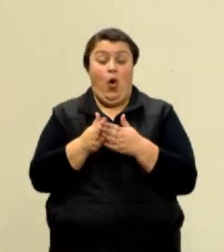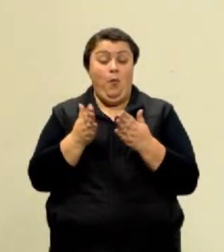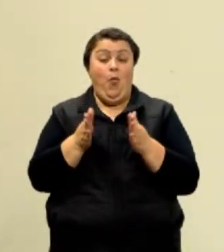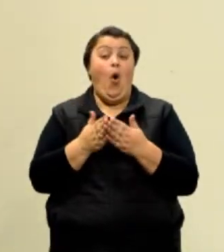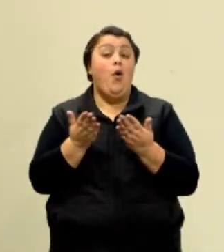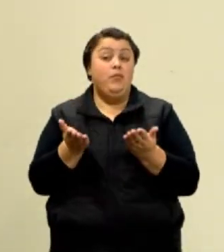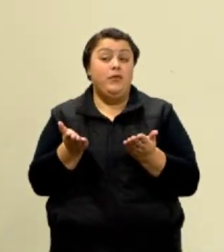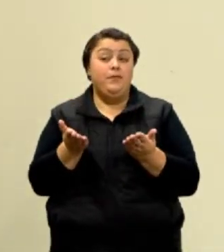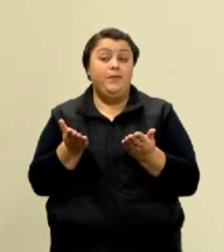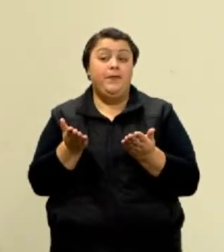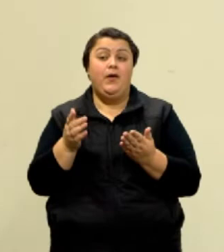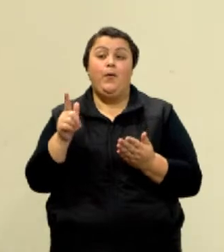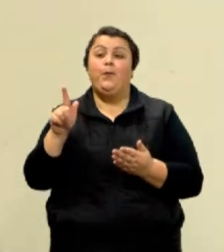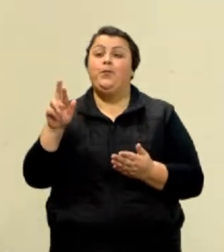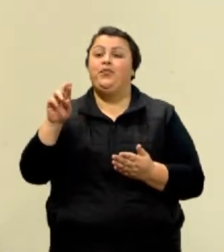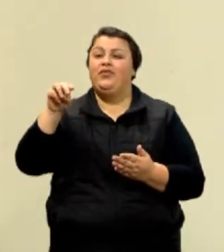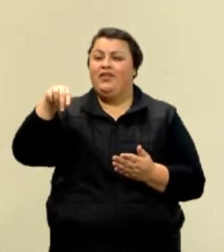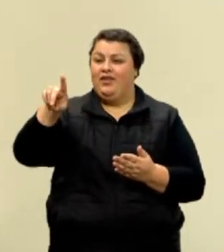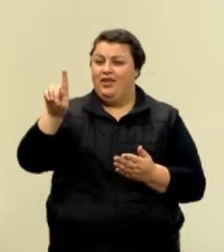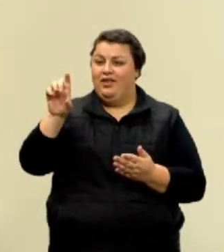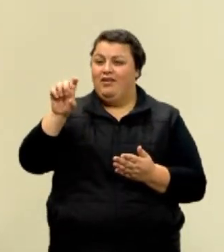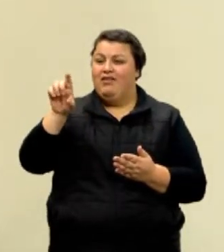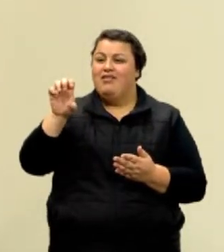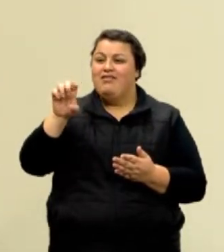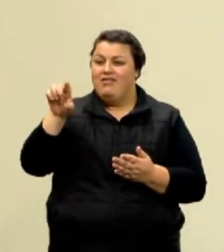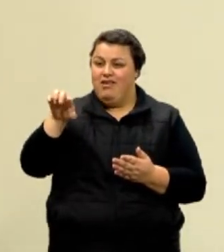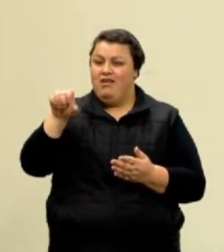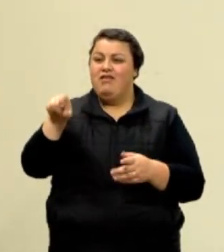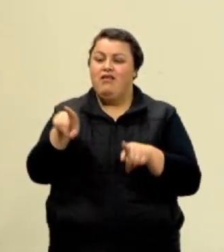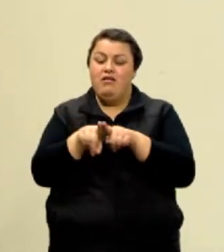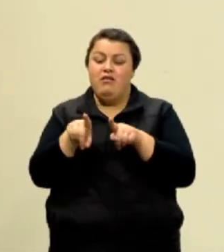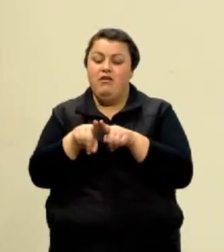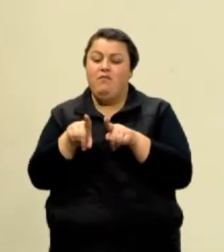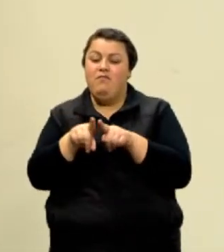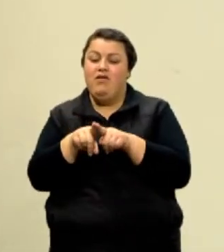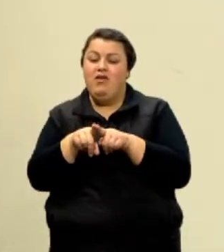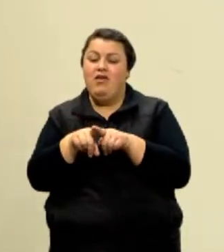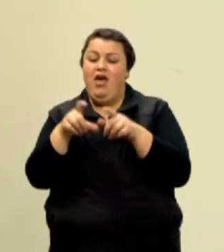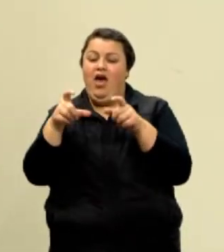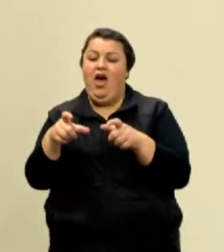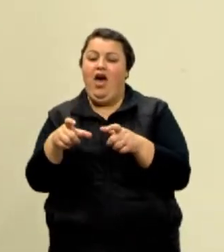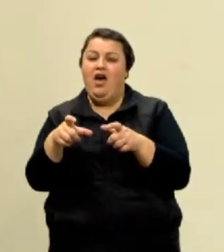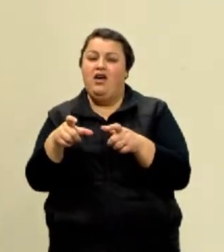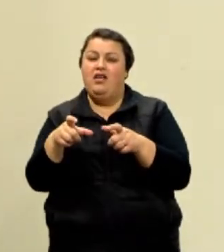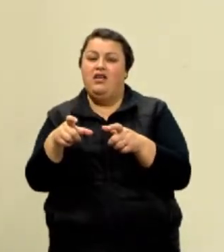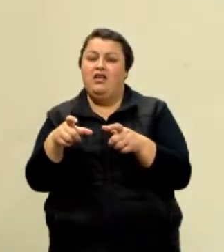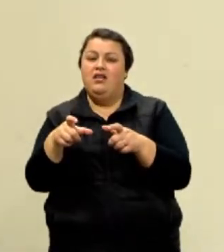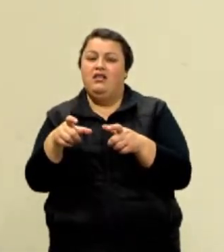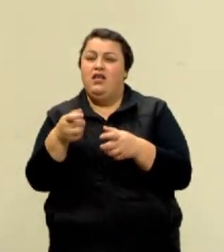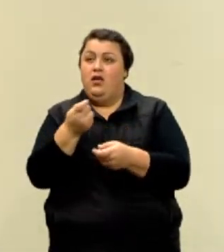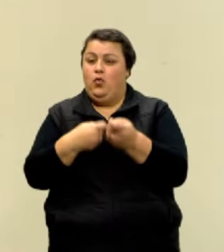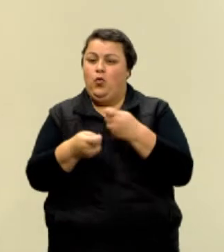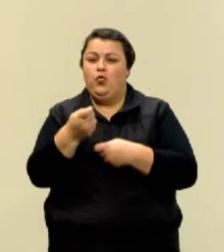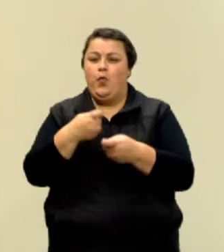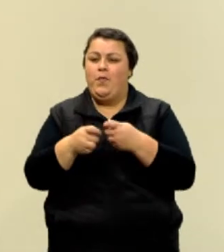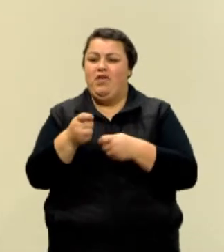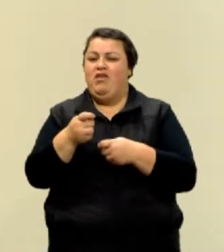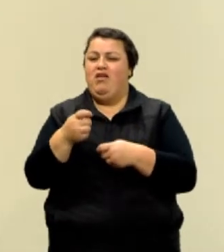que dizem respeito à área de economia. Assim tem, da estatística, da medicina. Então,